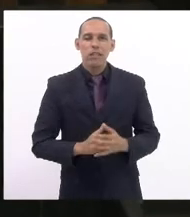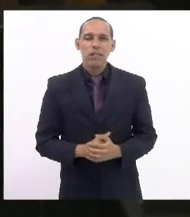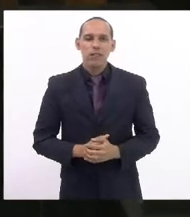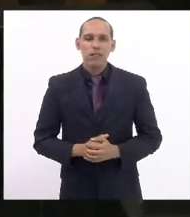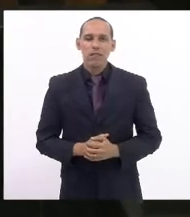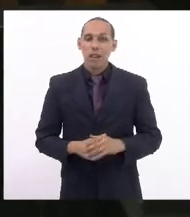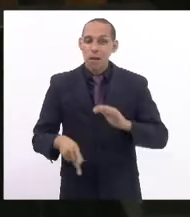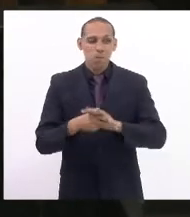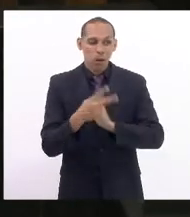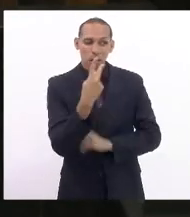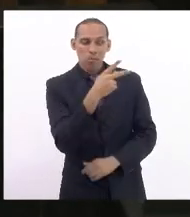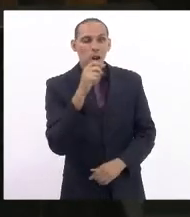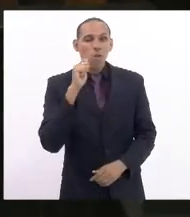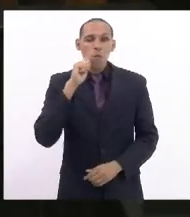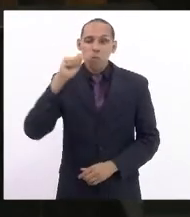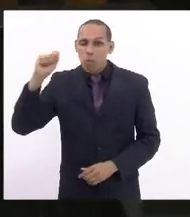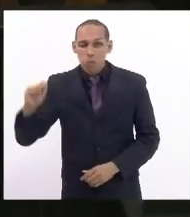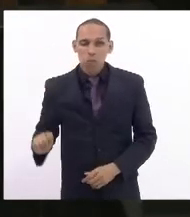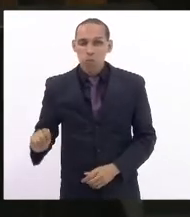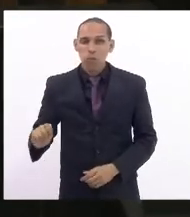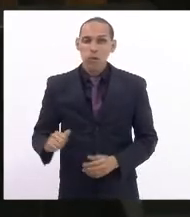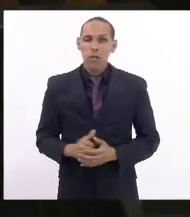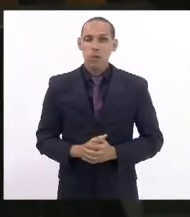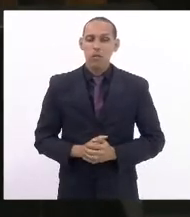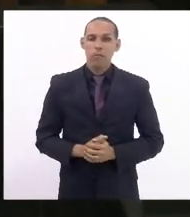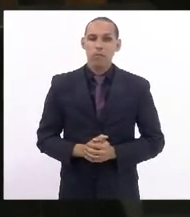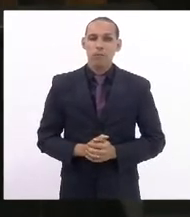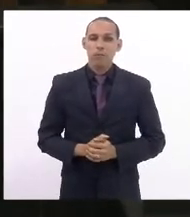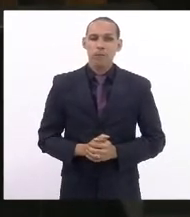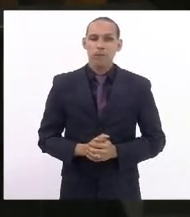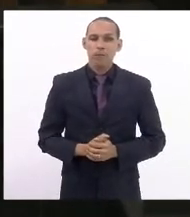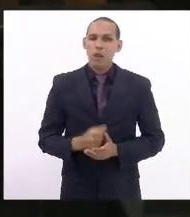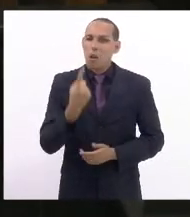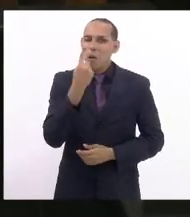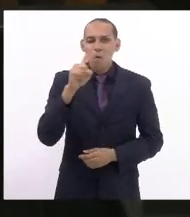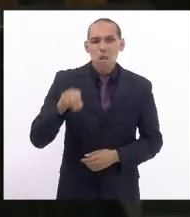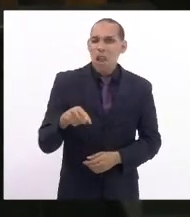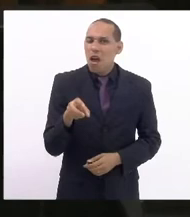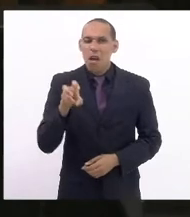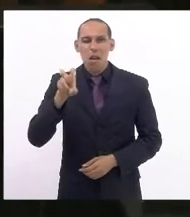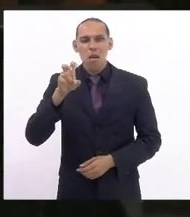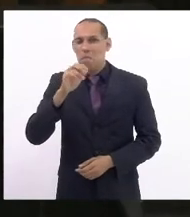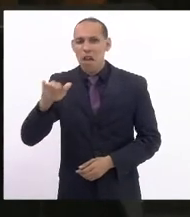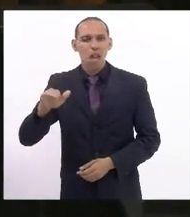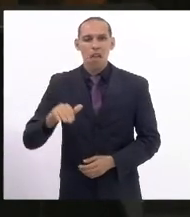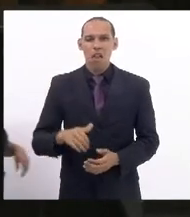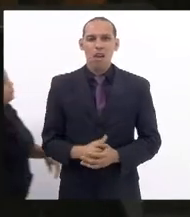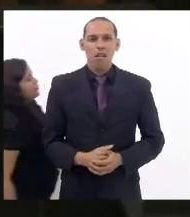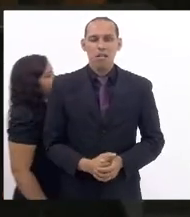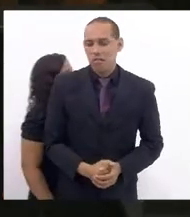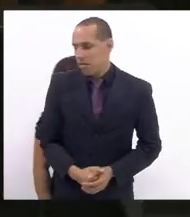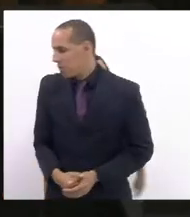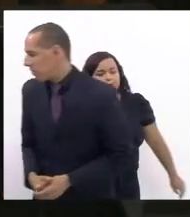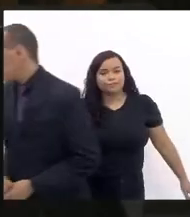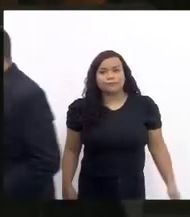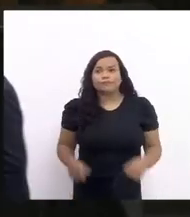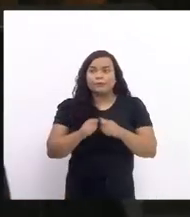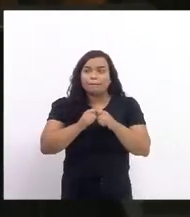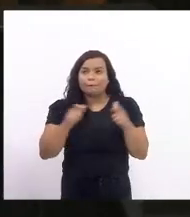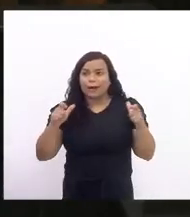Ucrânia, um milhão e meio, a grande maioria são as mães,